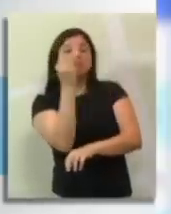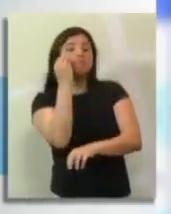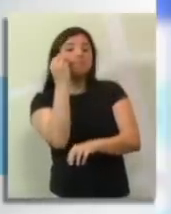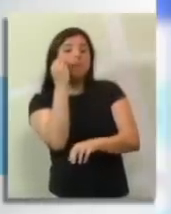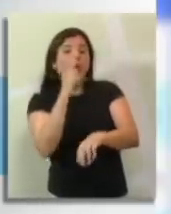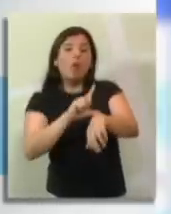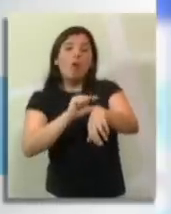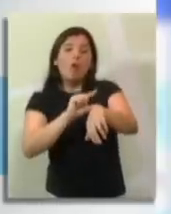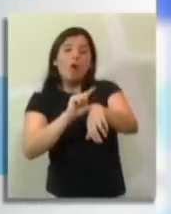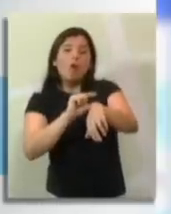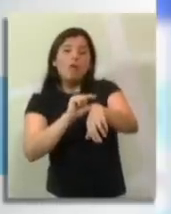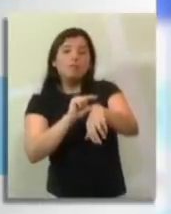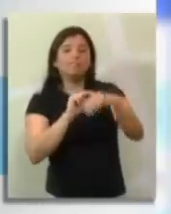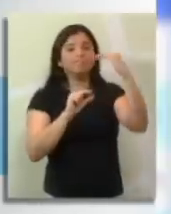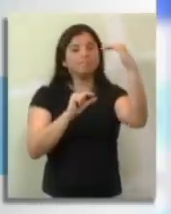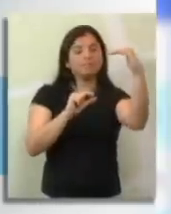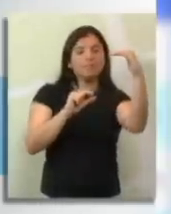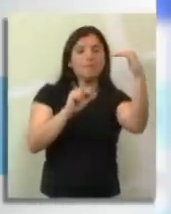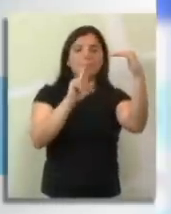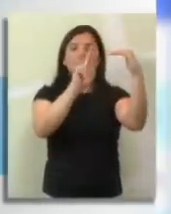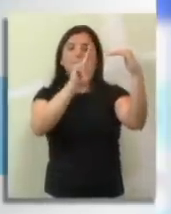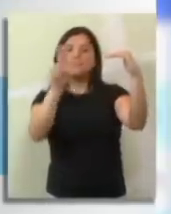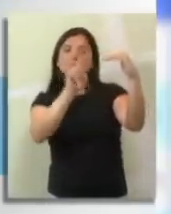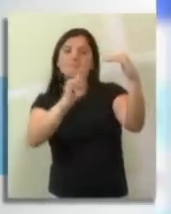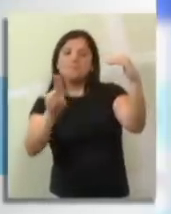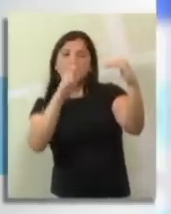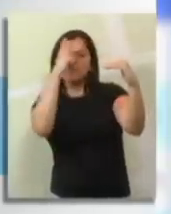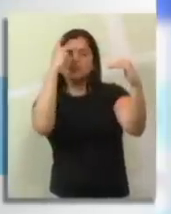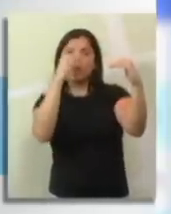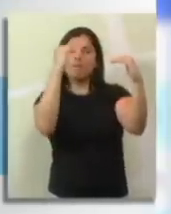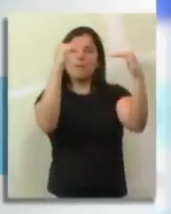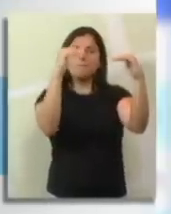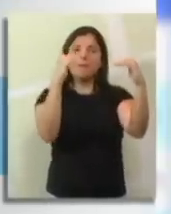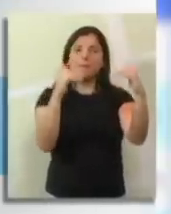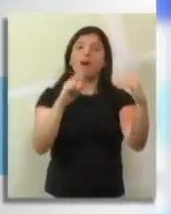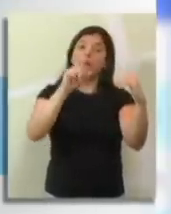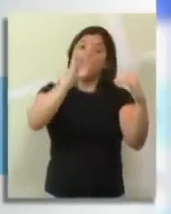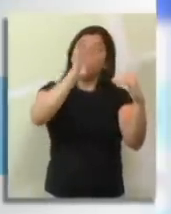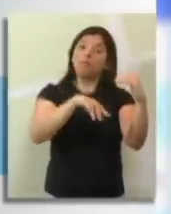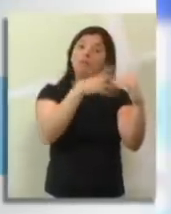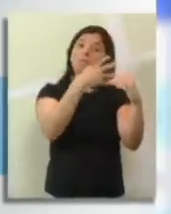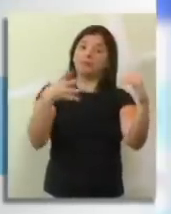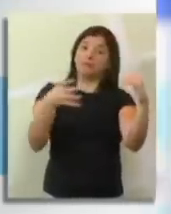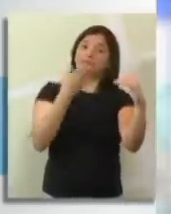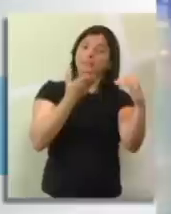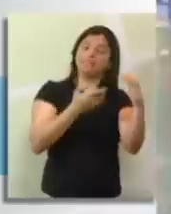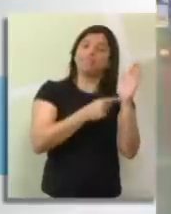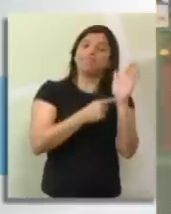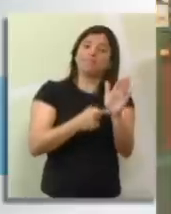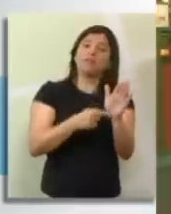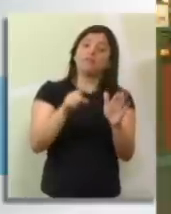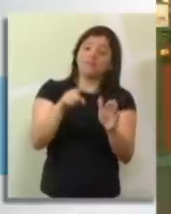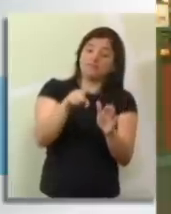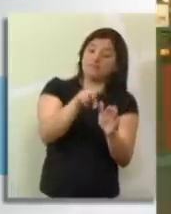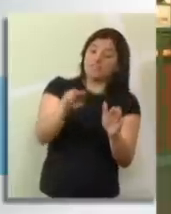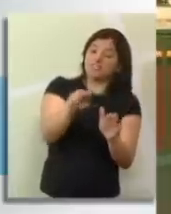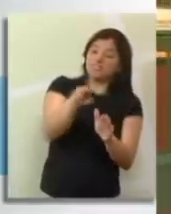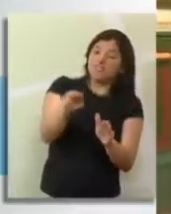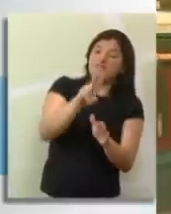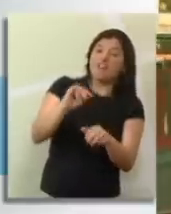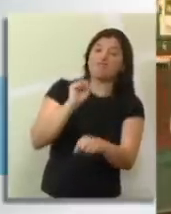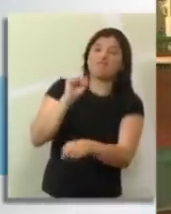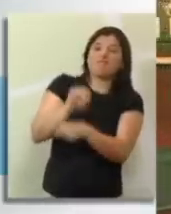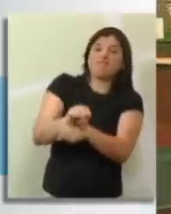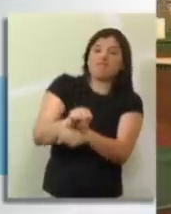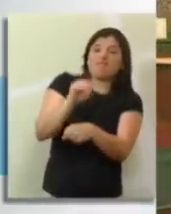e a quadra 2 por Manu e Carolina. Só tem quadra vaga no horário entre 11h e 12h. Vocês vão ter que esperar. Droga, só porque eu